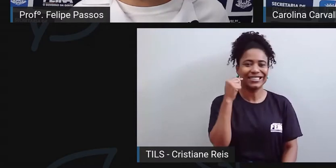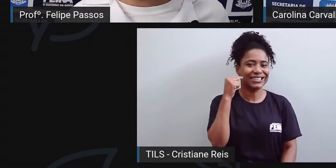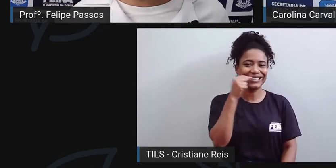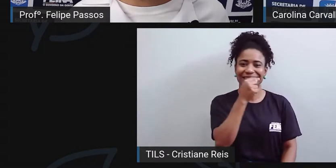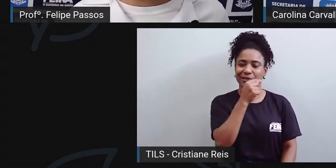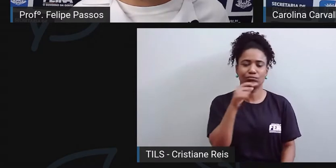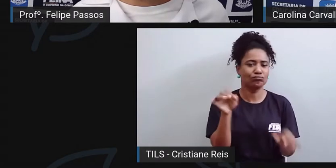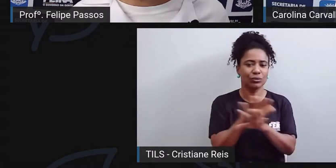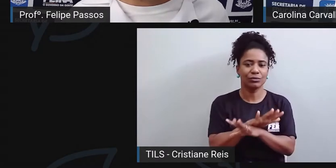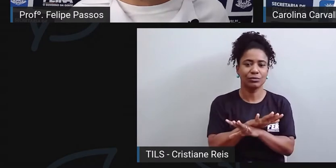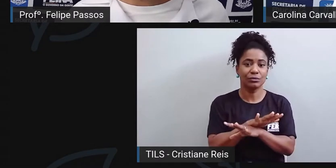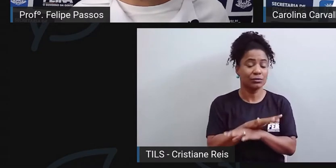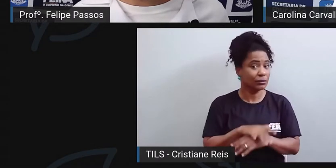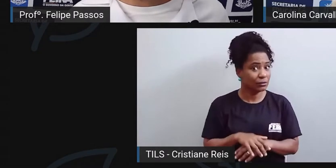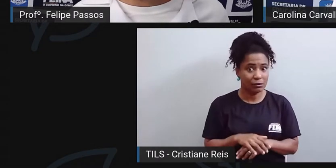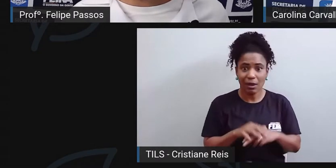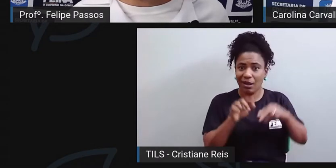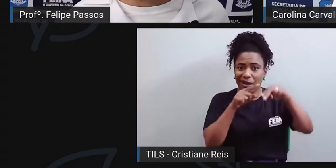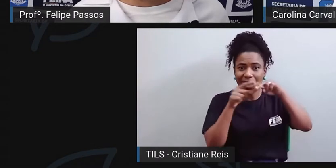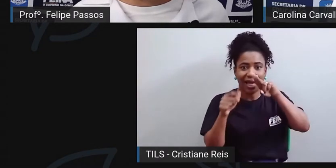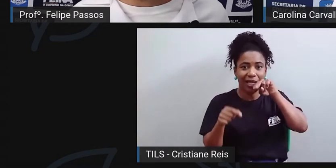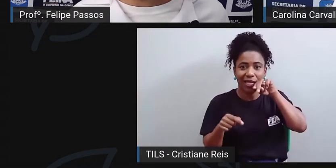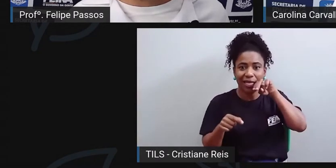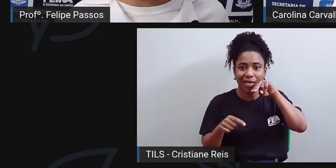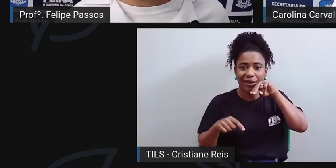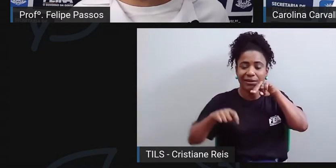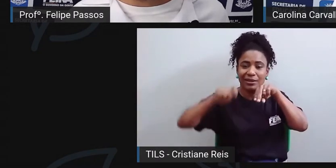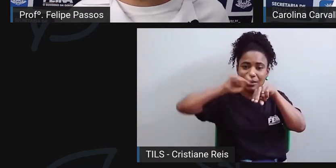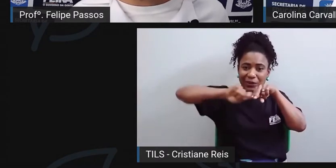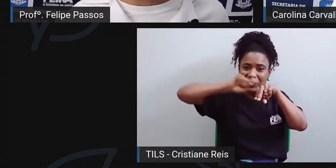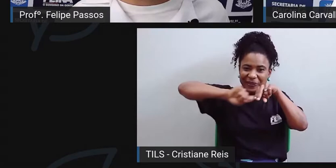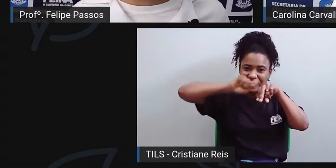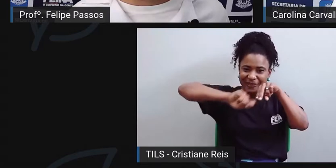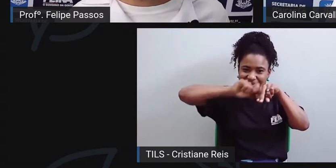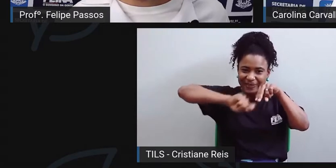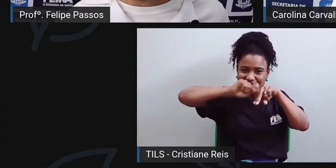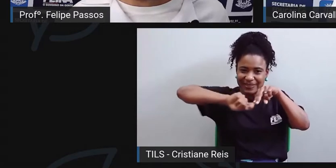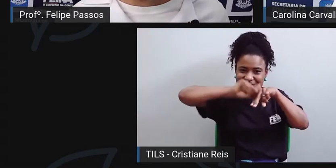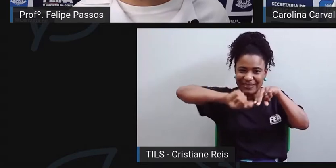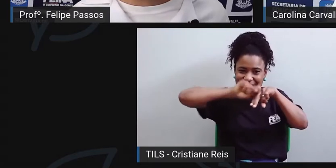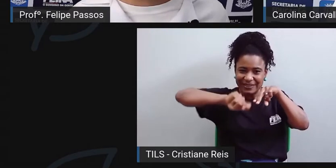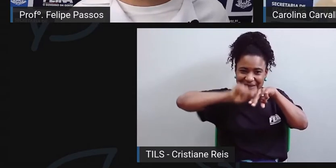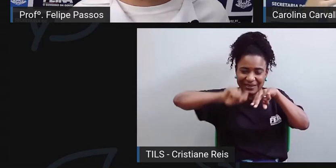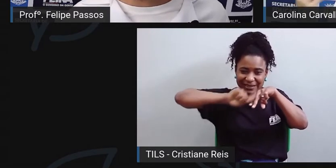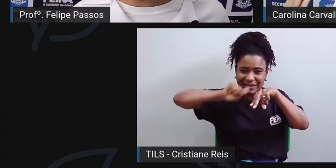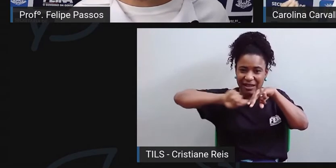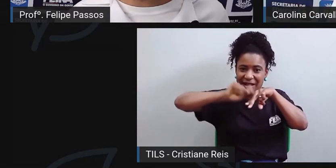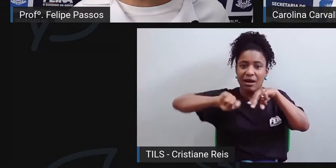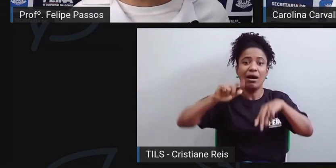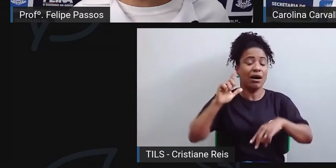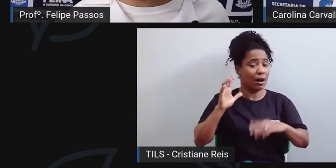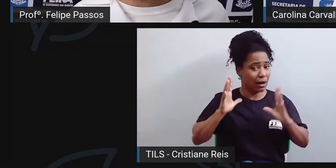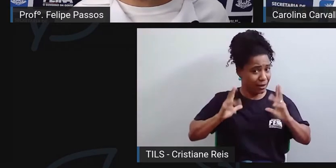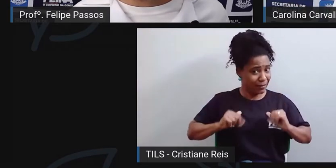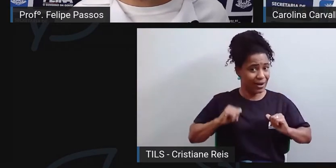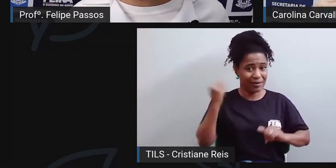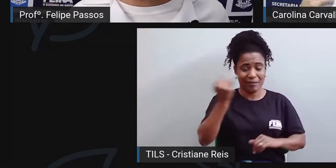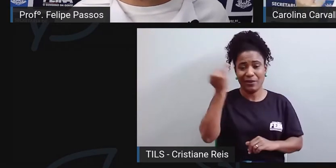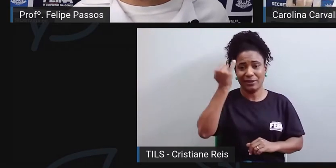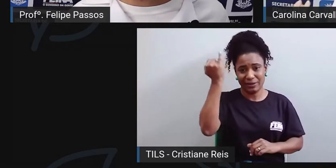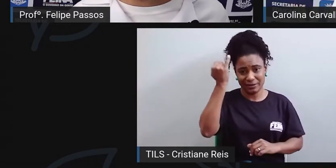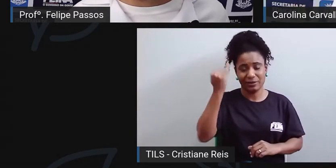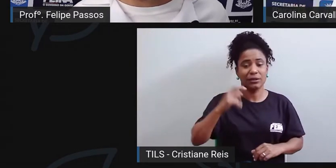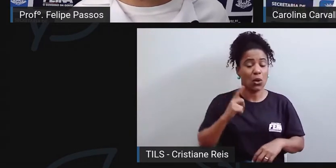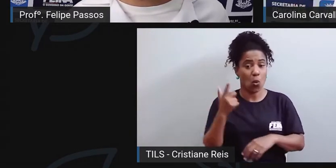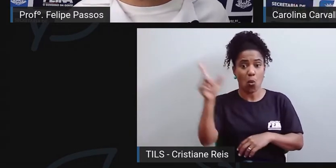essa placa que fica na língua também é uma das principais causas de mau hálito. A gente sabe que existem outras causas, outras